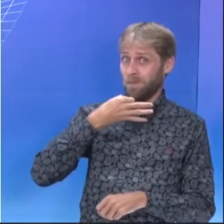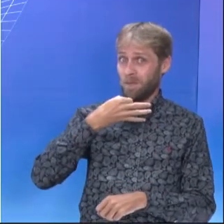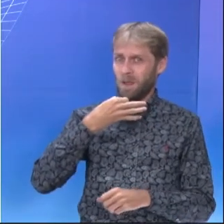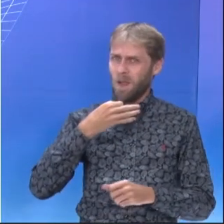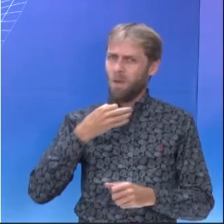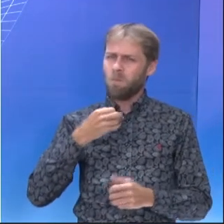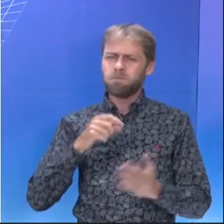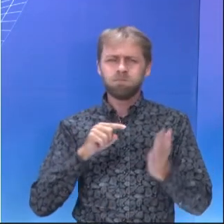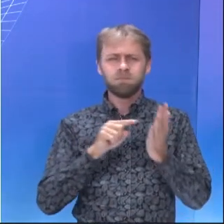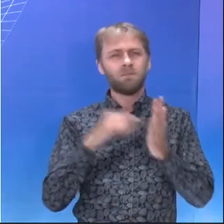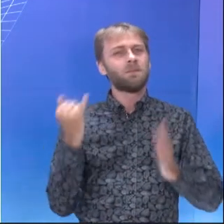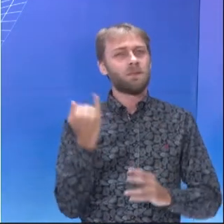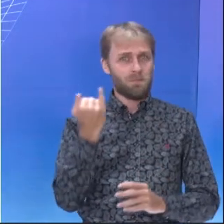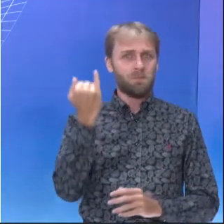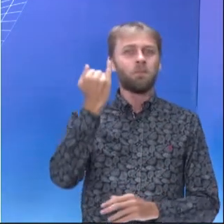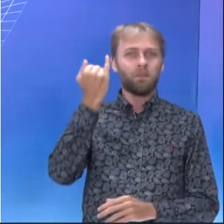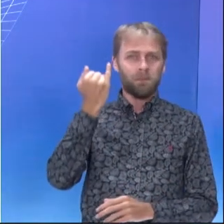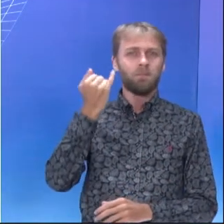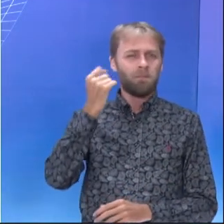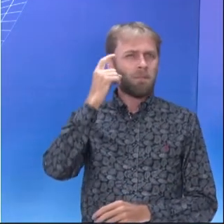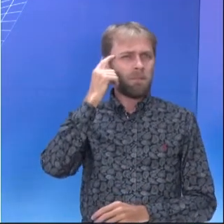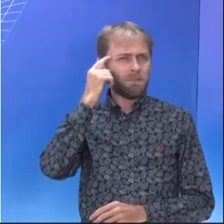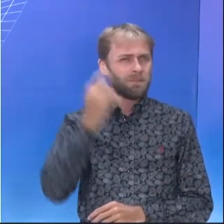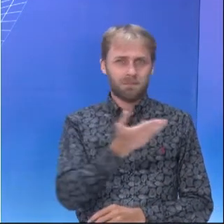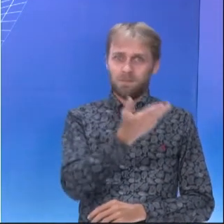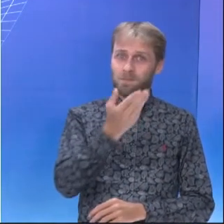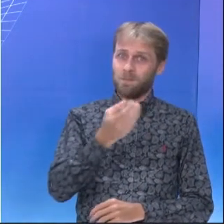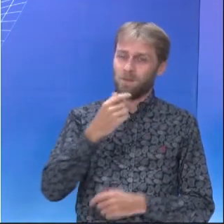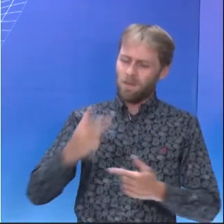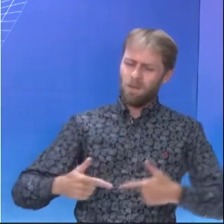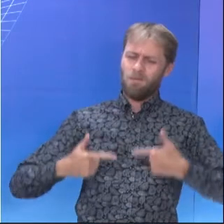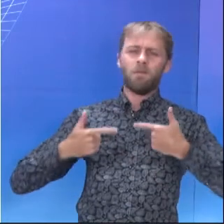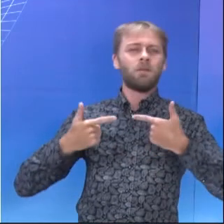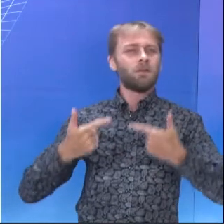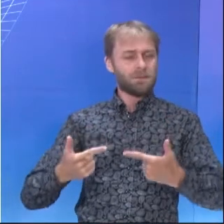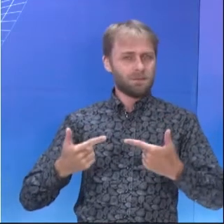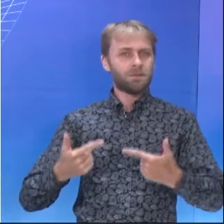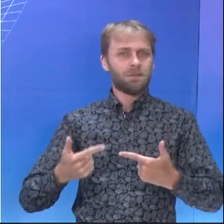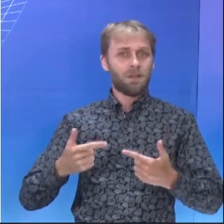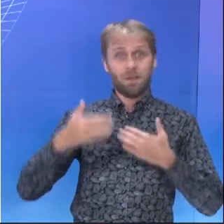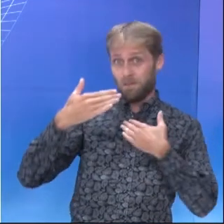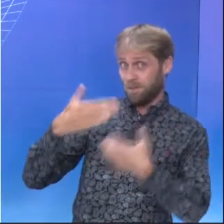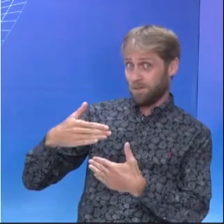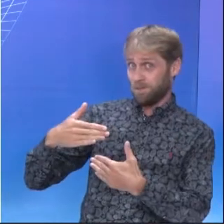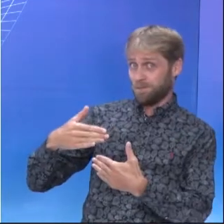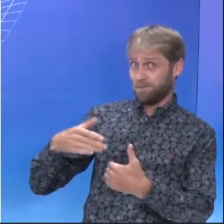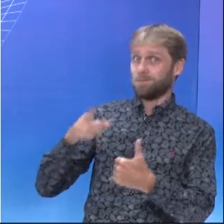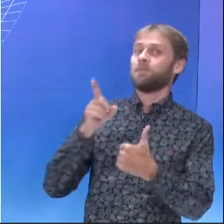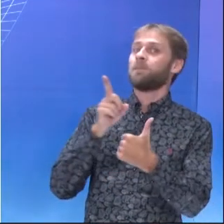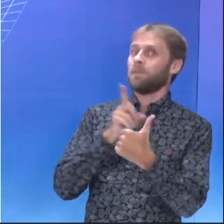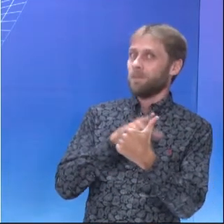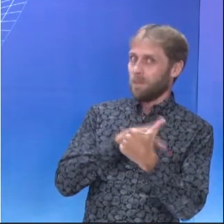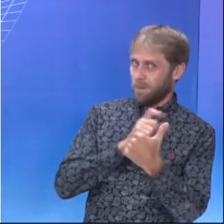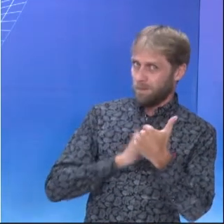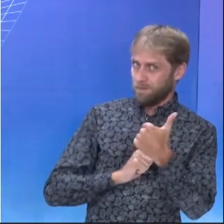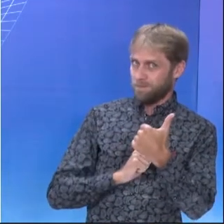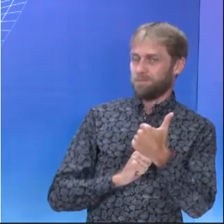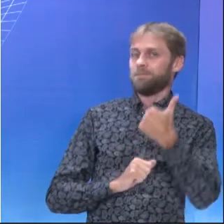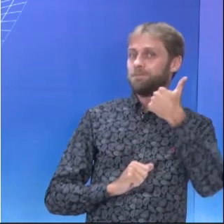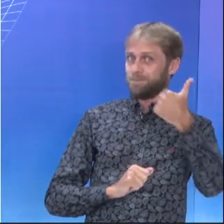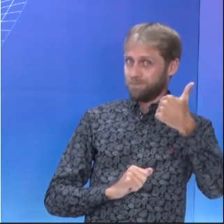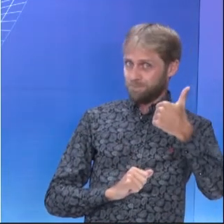toquezinhos importantes que eu considero para que você se saia bem na prova. A primeira coisa é você